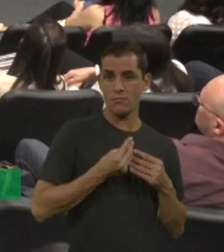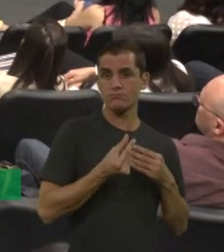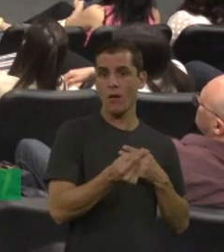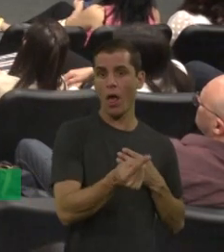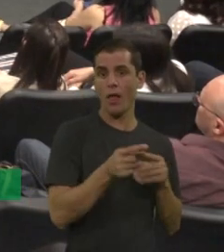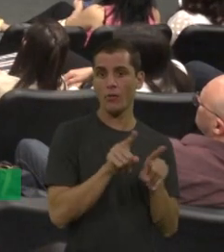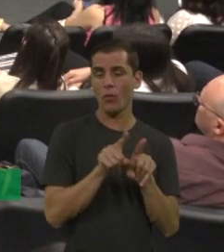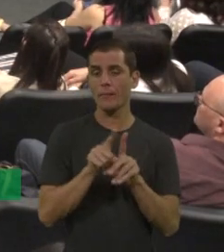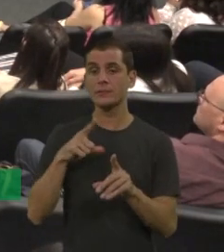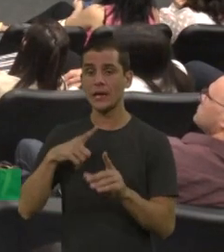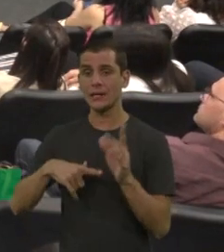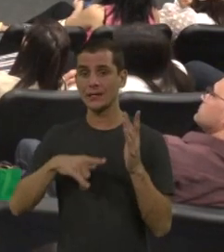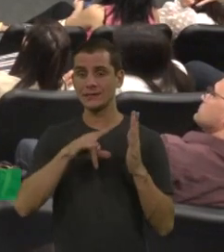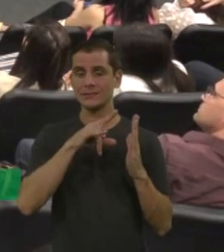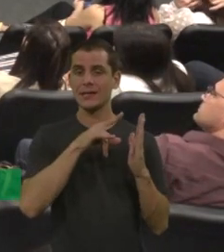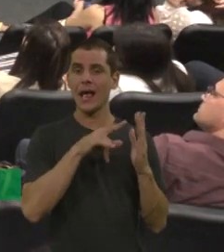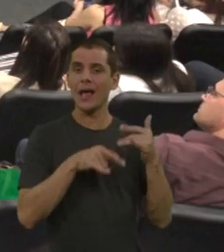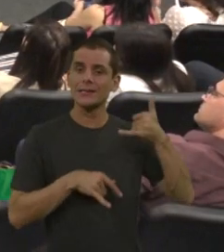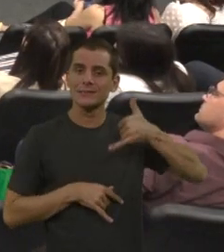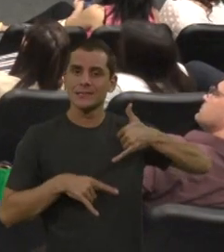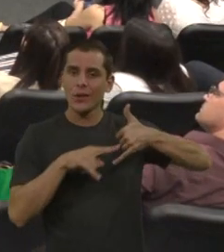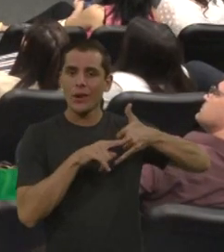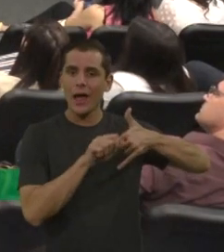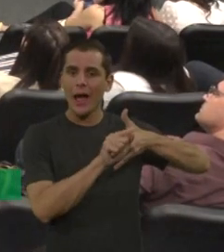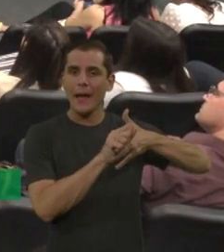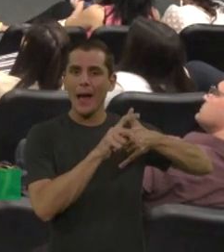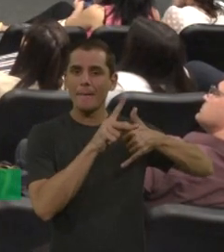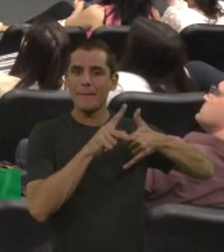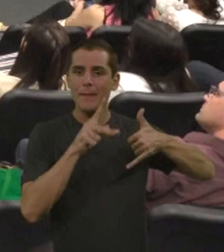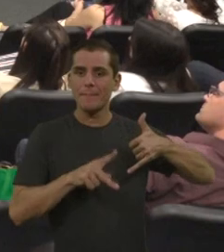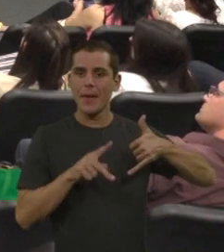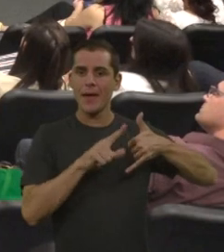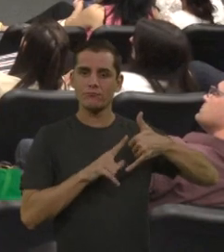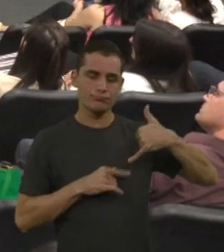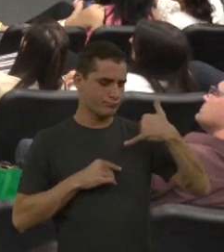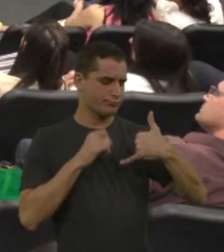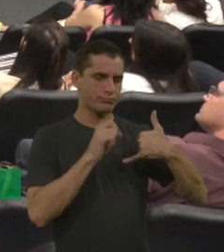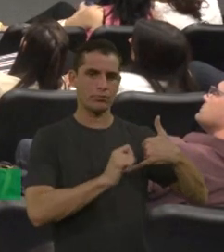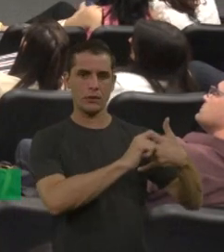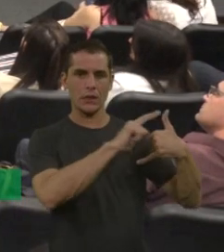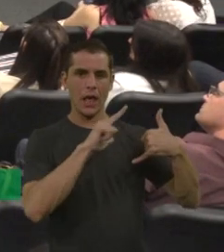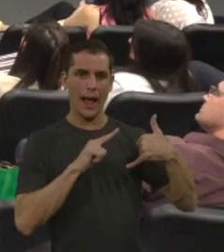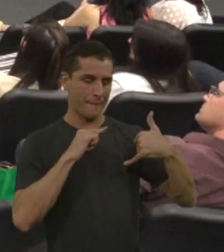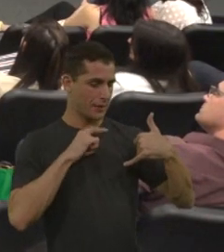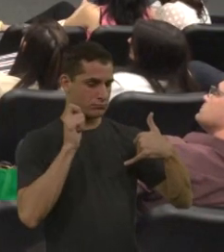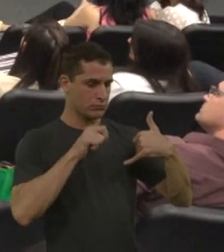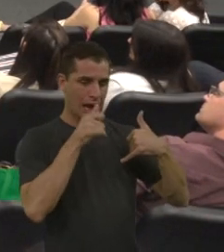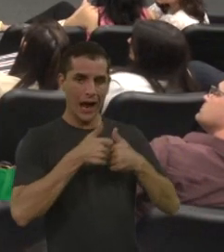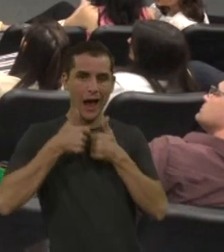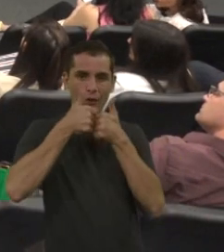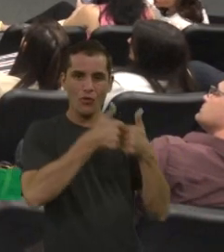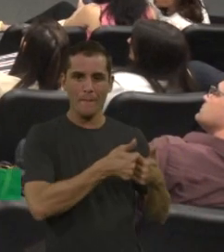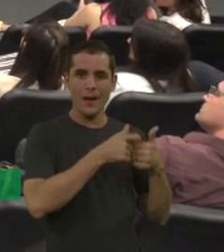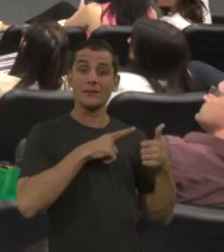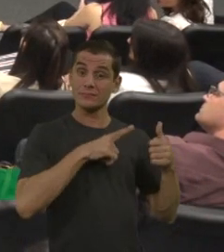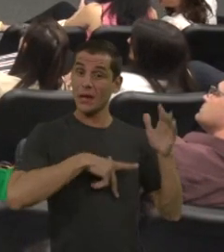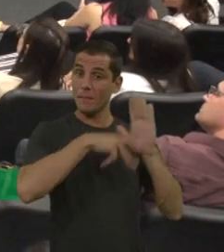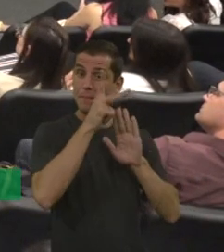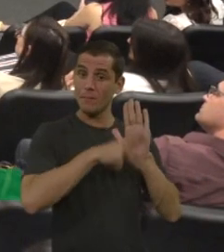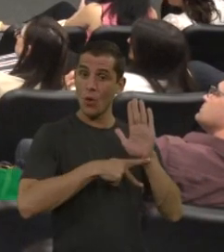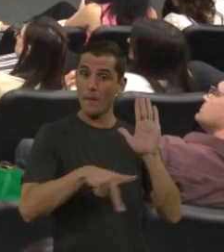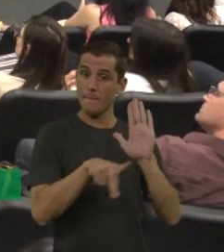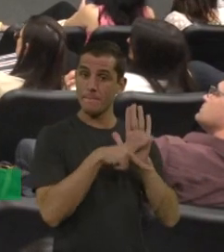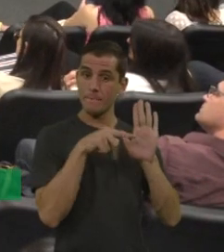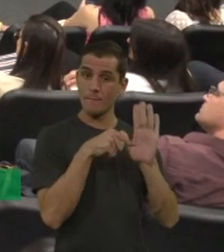celular, que, quando está a meia-vida, o fator está acabando. eles têm um programa personalizado